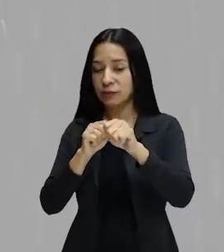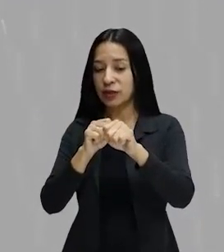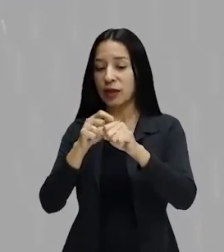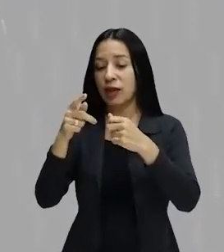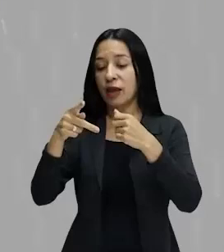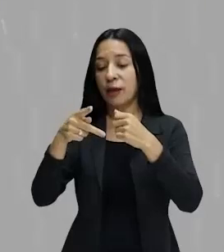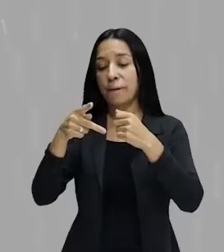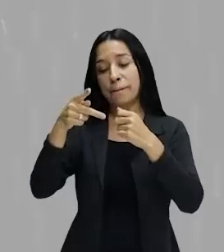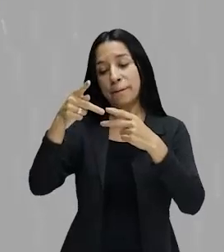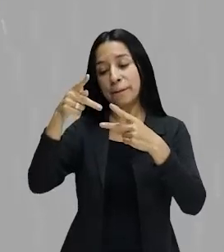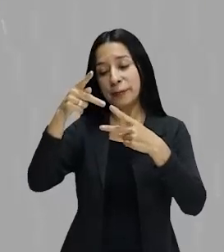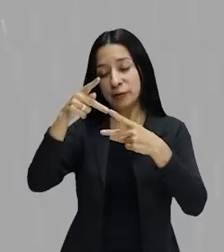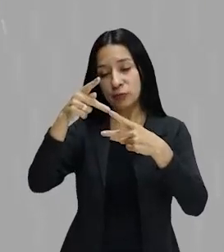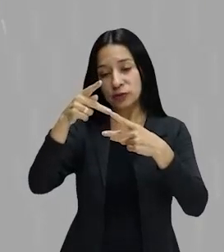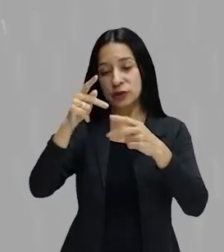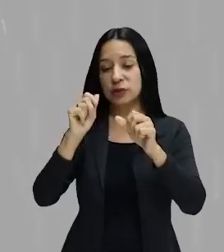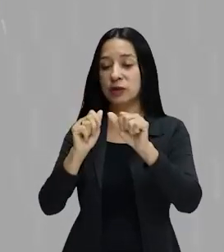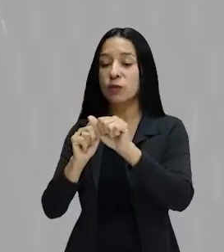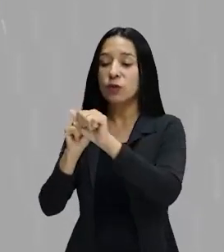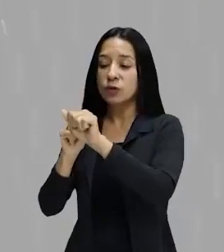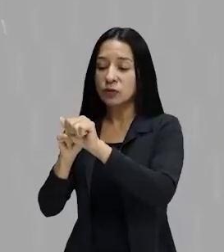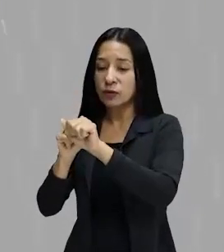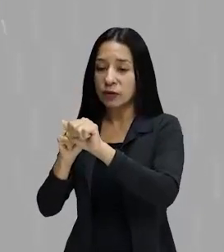como saber se devemos usar a crase?